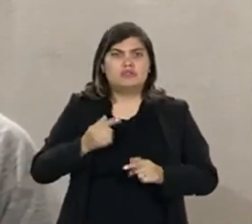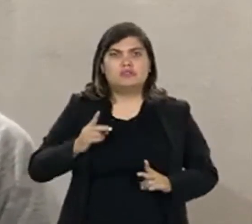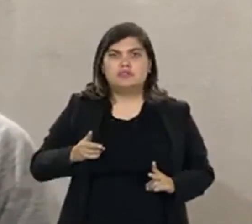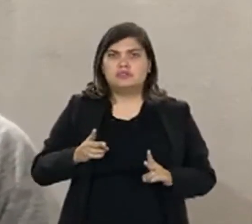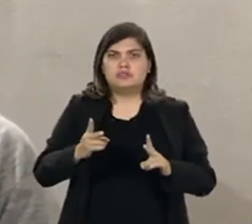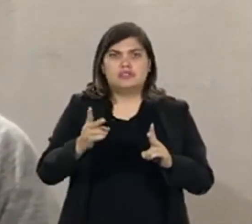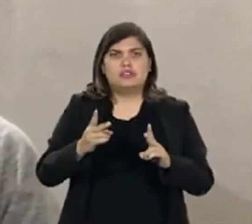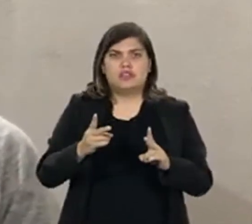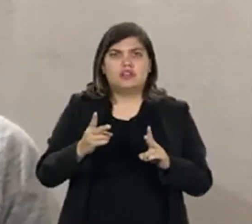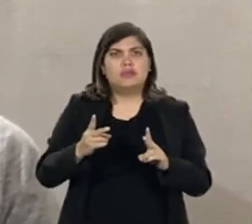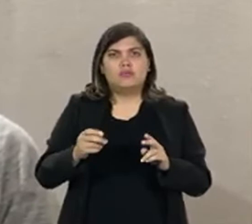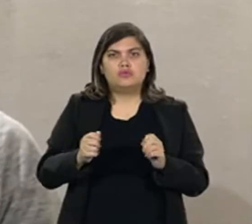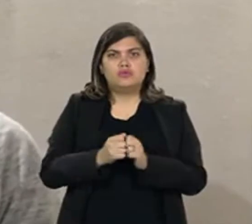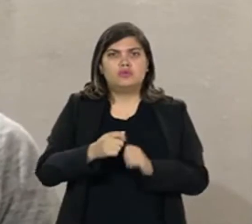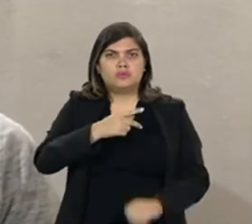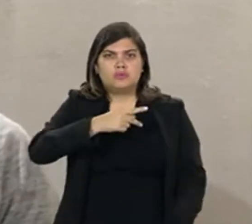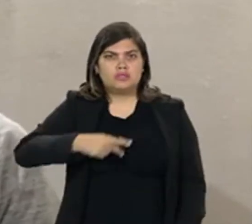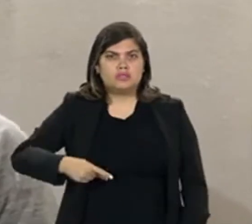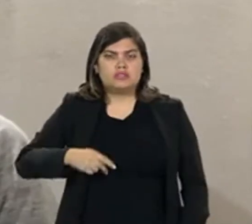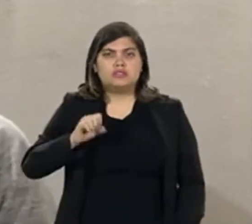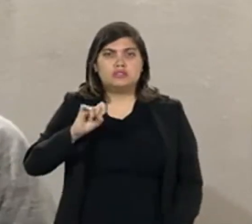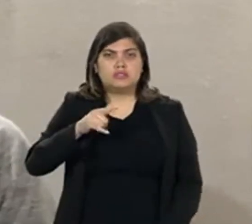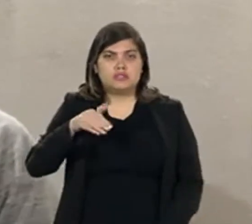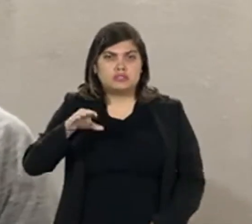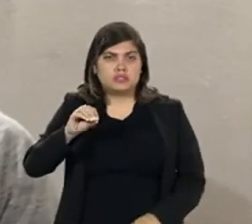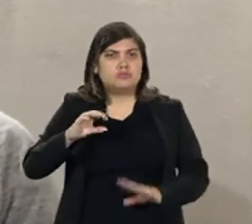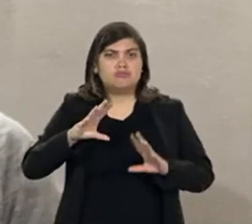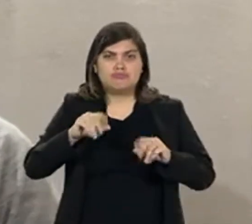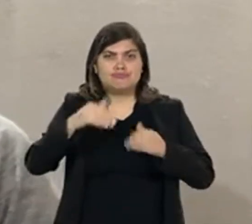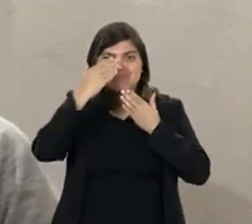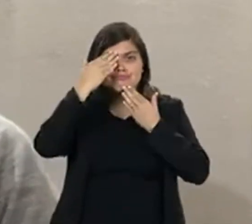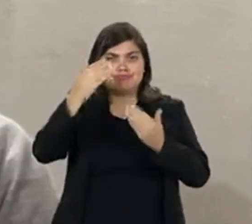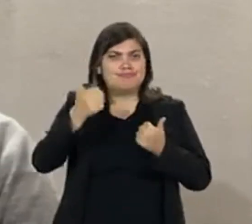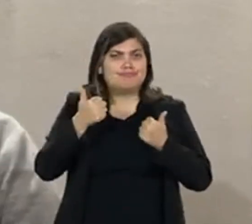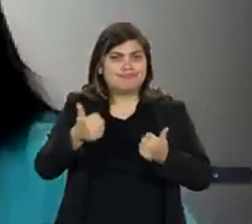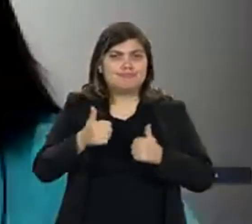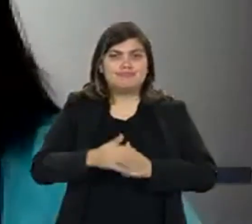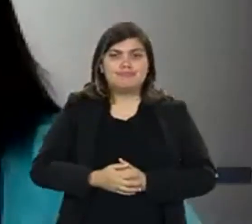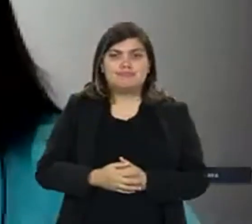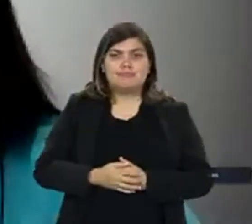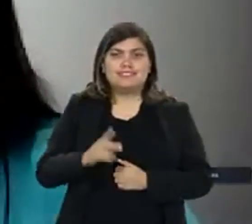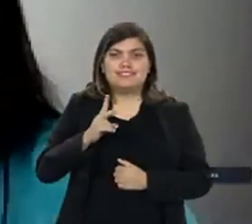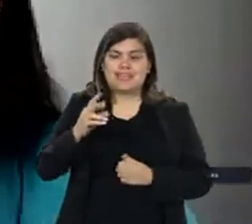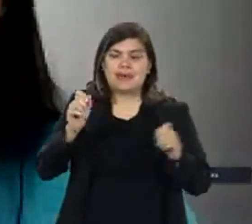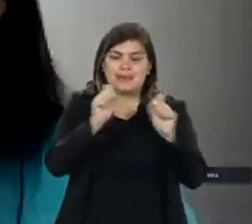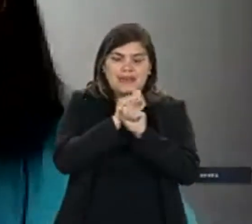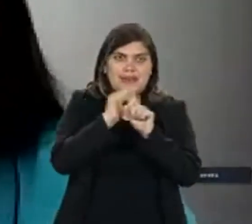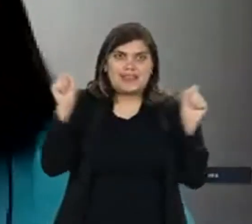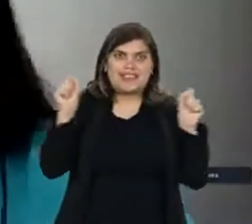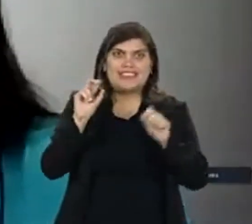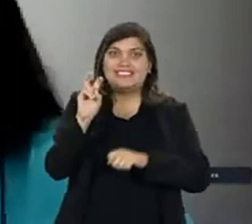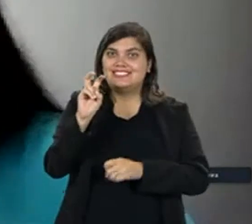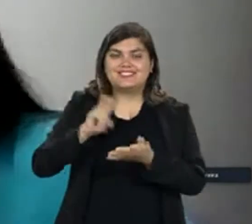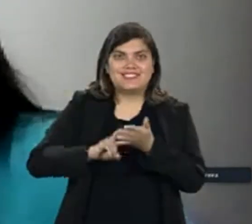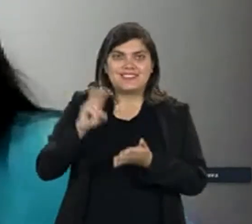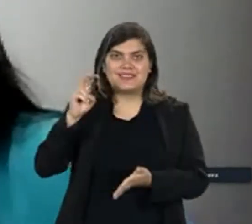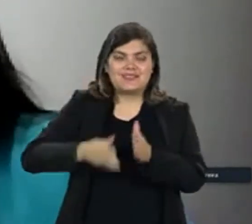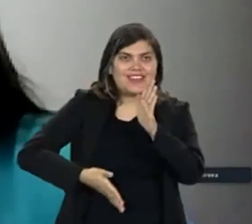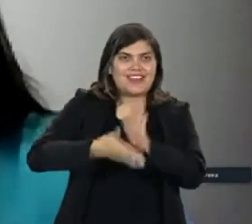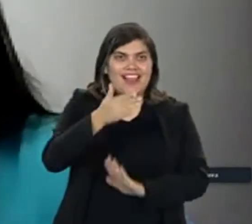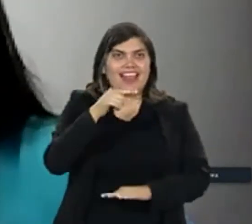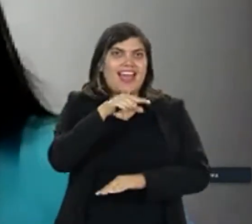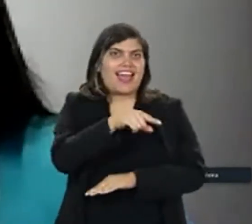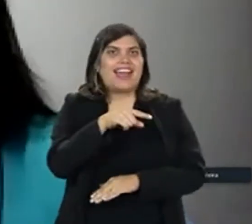trabalhando, sempre como presidente da sessão, e graças a Deus está dando tudo certo. A alegria de toda vez acordar às 5 da